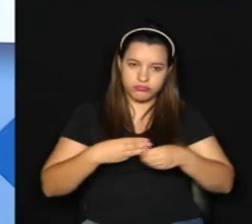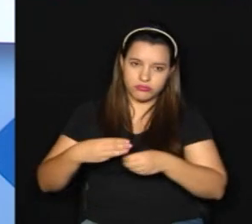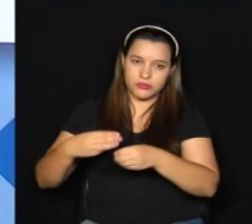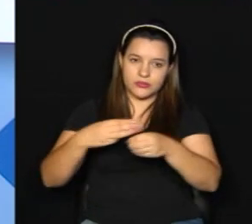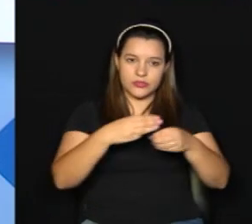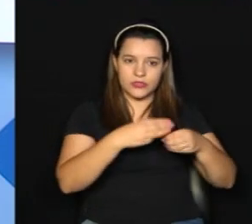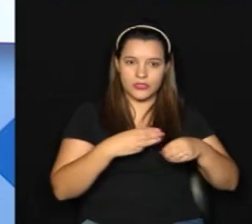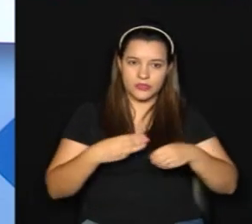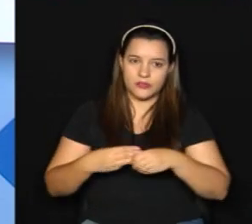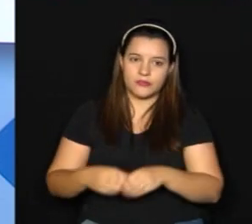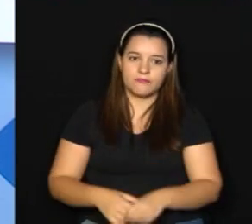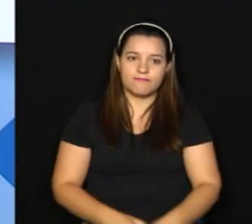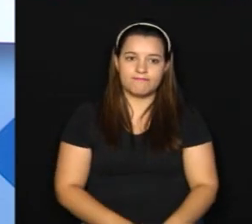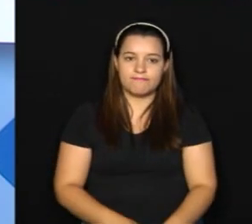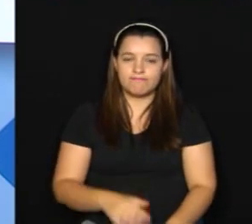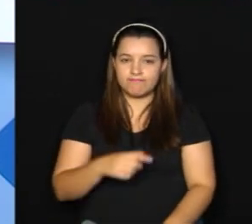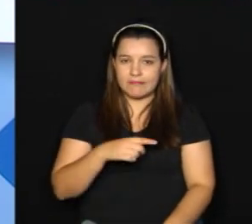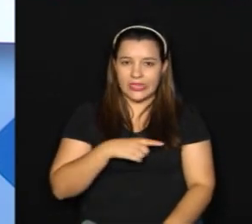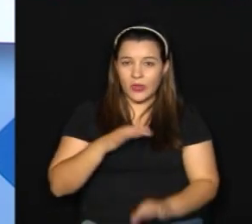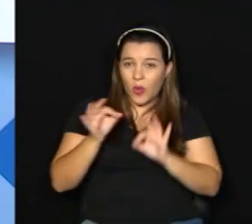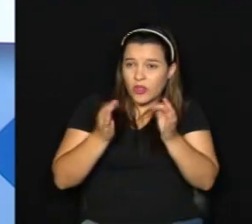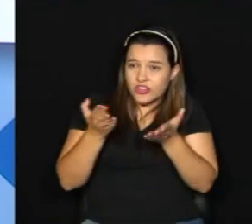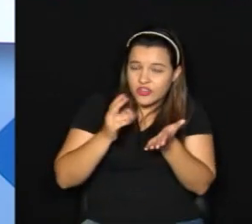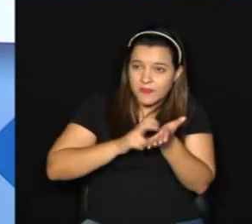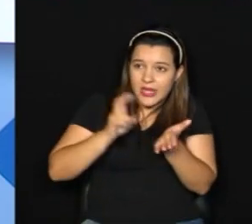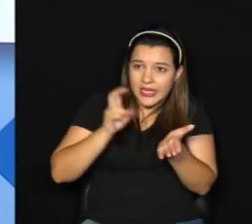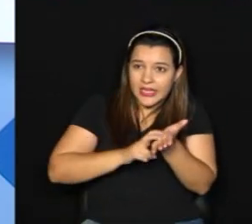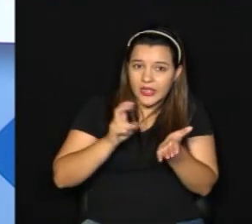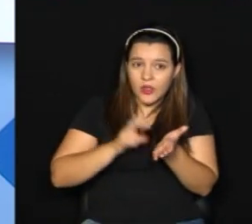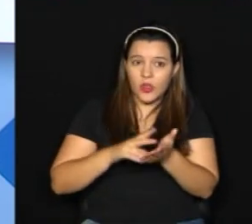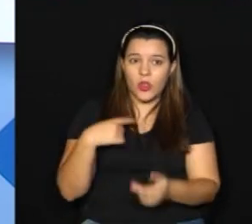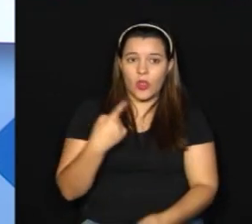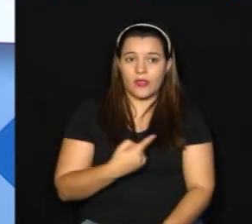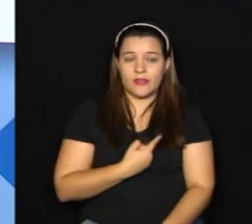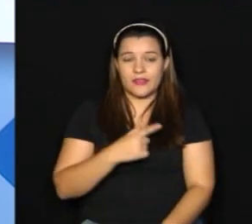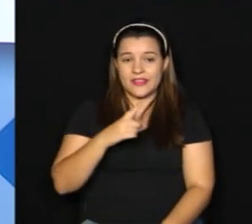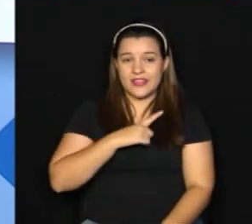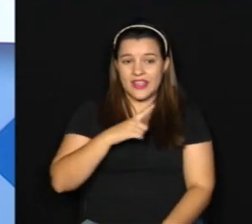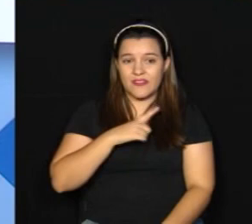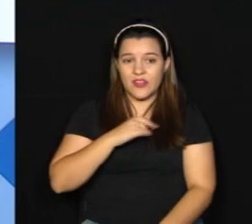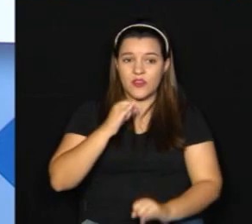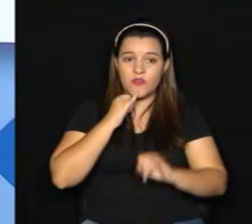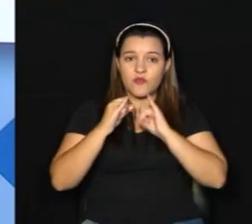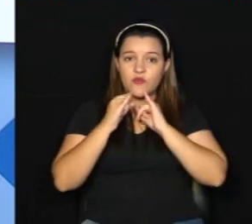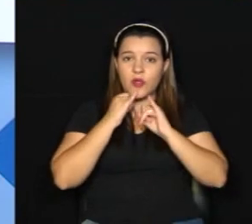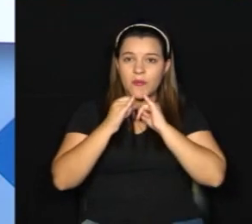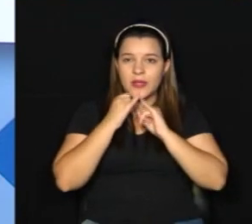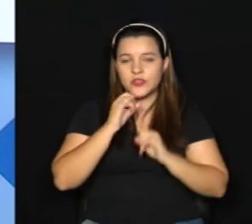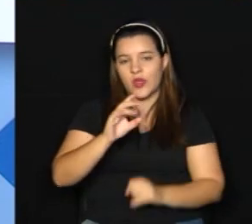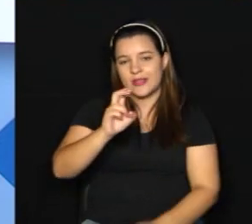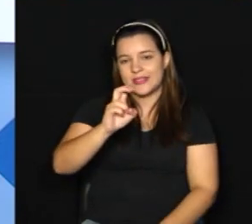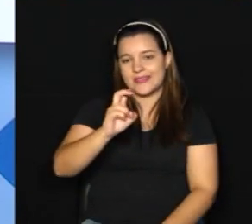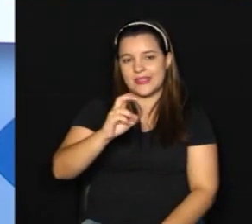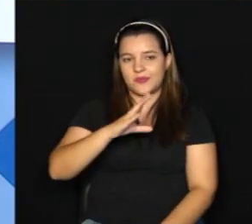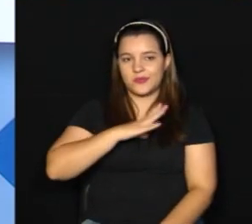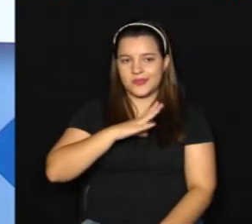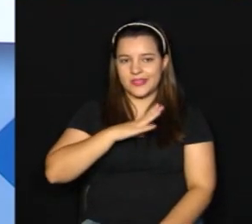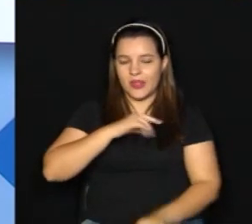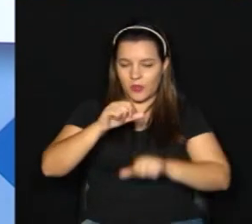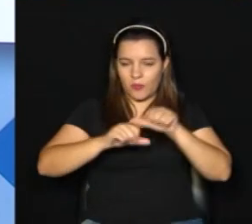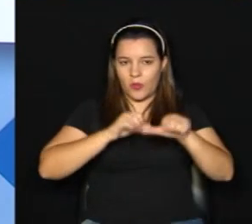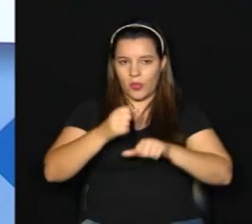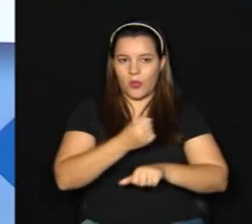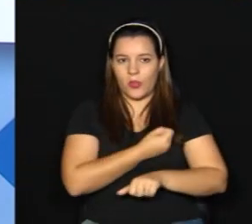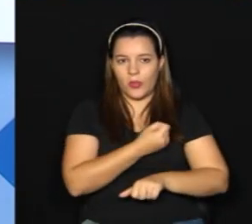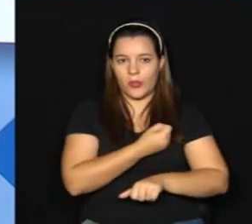até amanhã, até o fechamento desta edição, que nós tivemos apenas atualizações de 5 cidades aqui da região metropolitana.